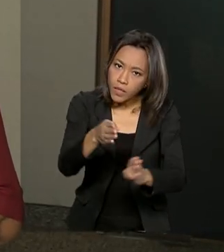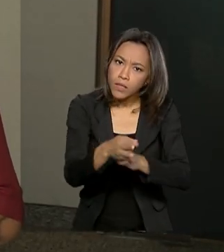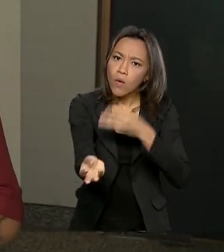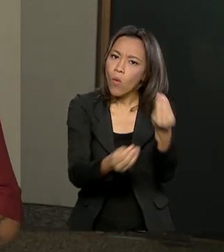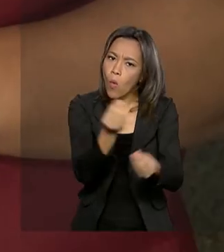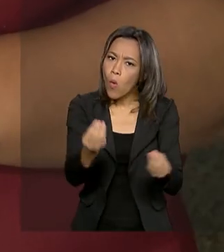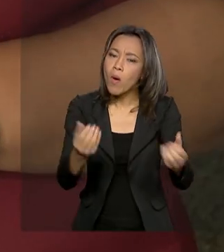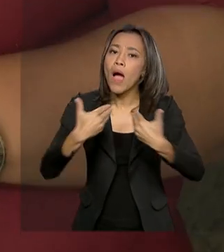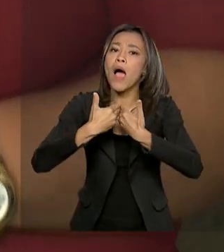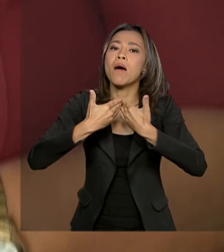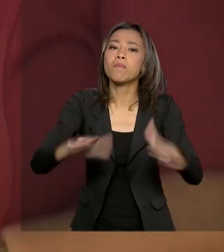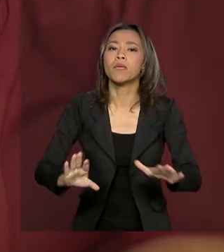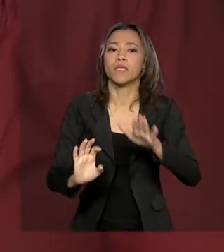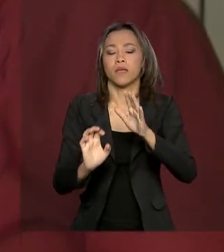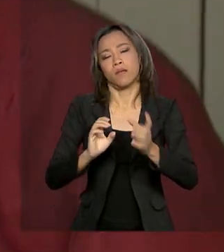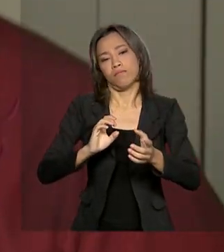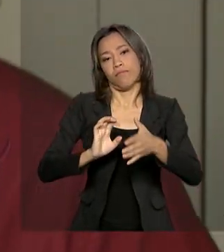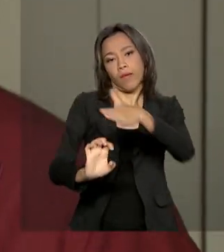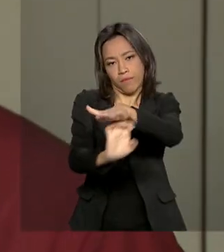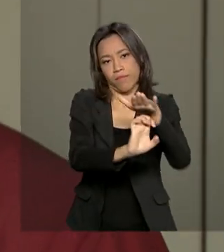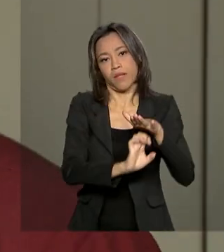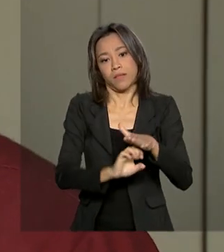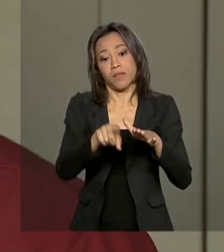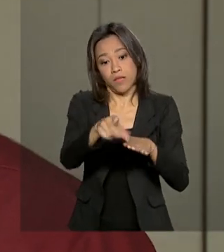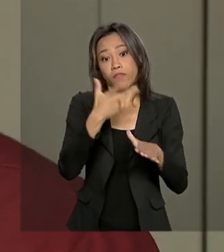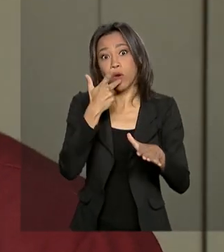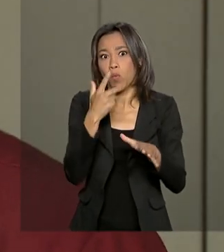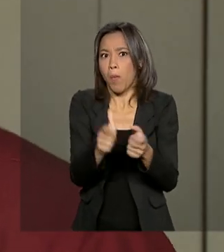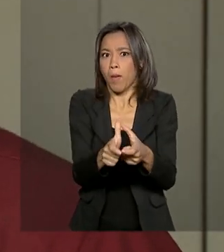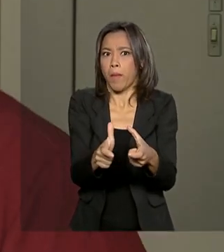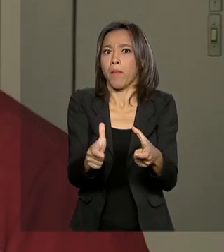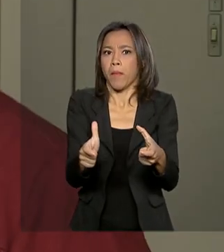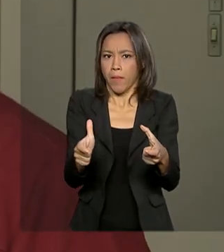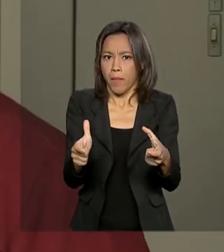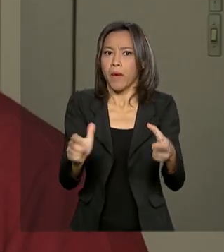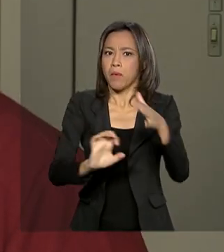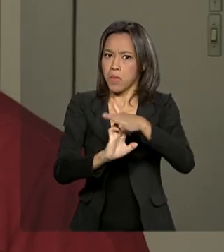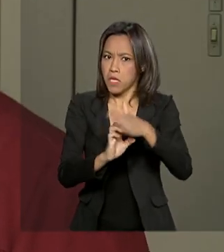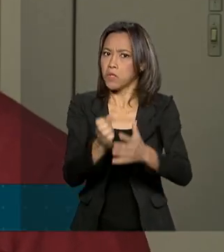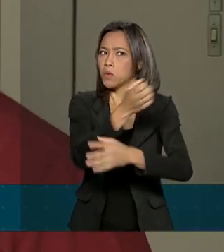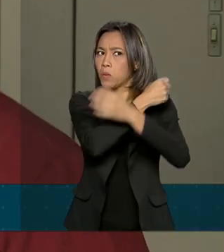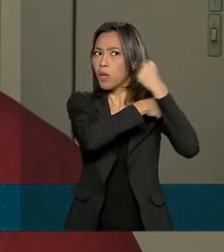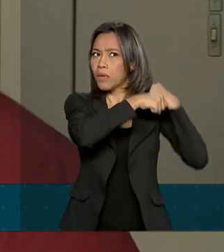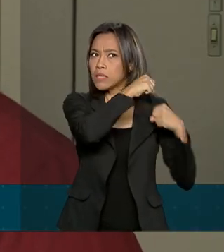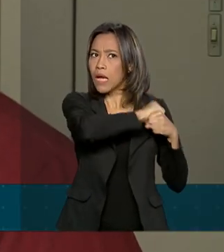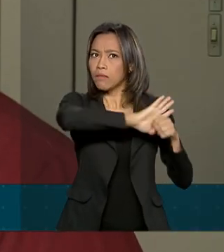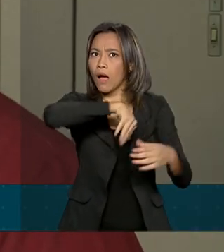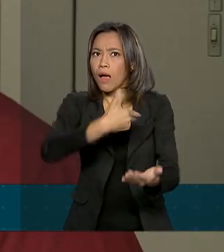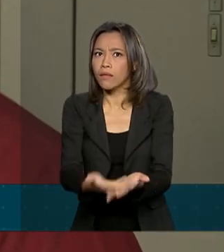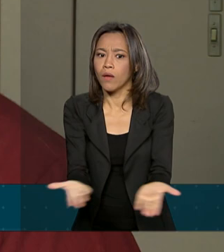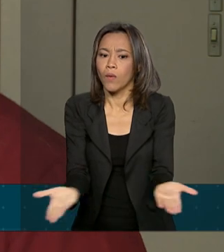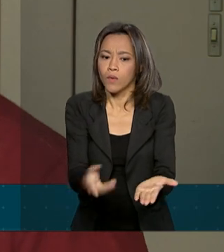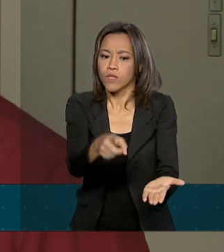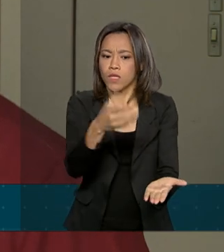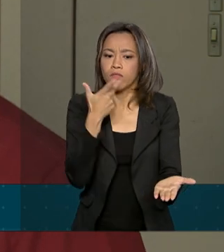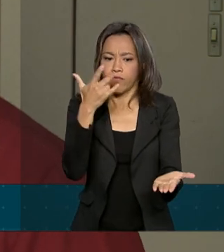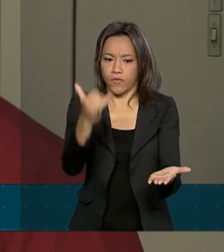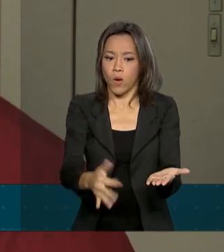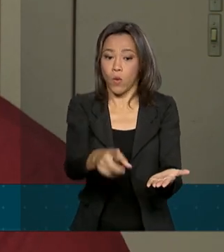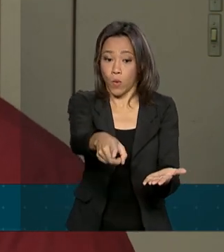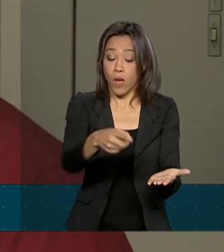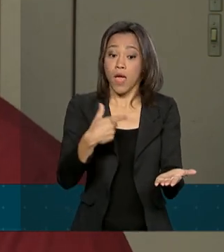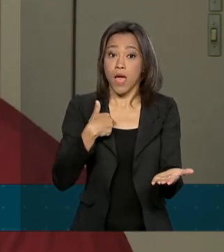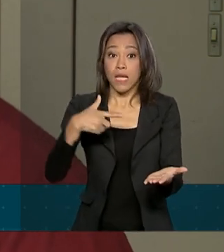crescimento na abertura de empresas do ano passado para cá. Posso dizer que da metade do ano passado para cá, minha carteira